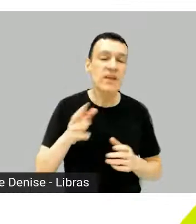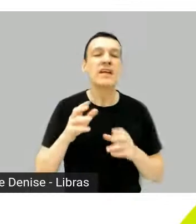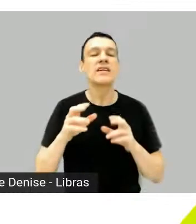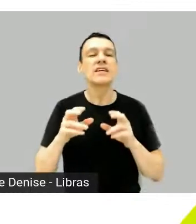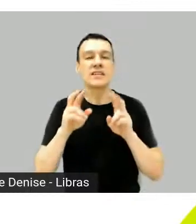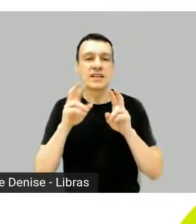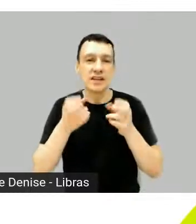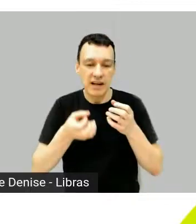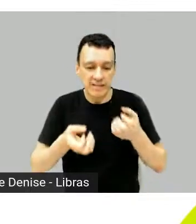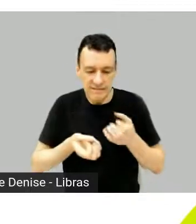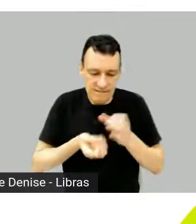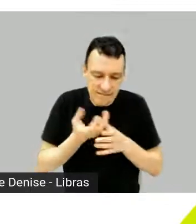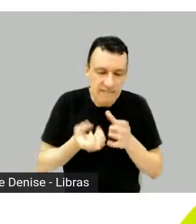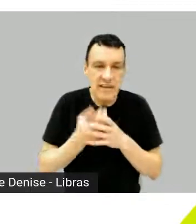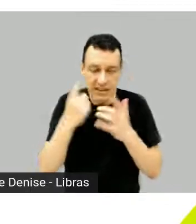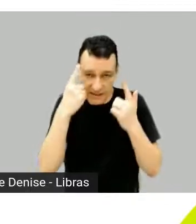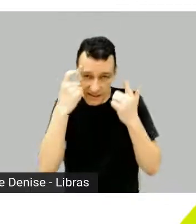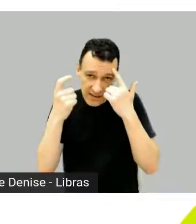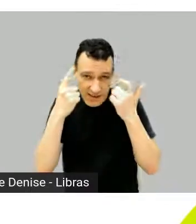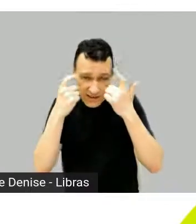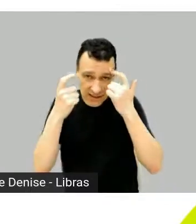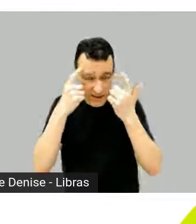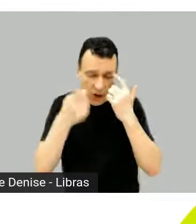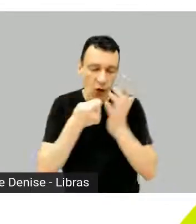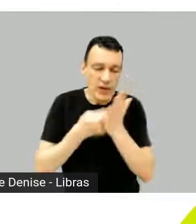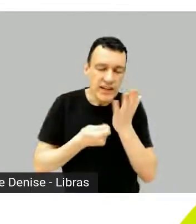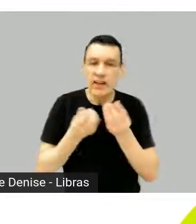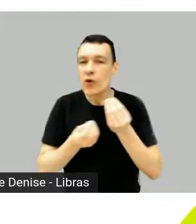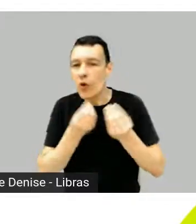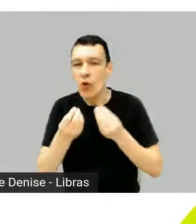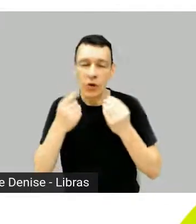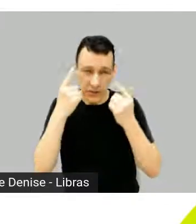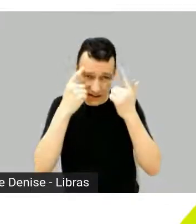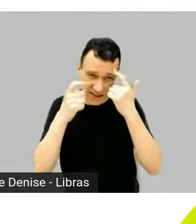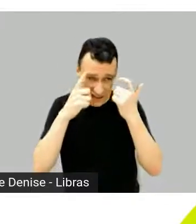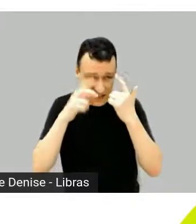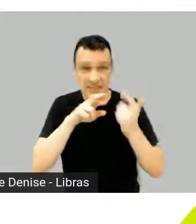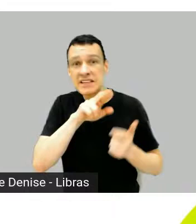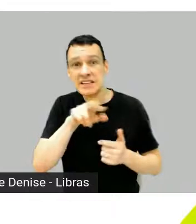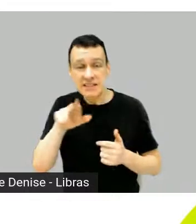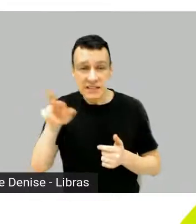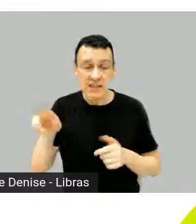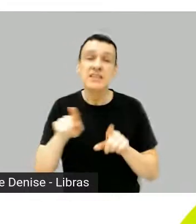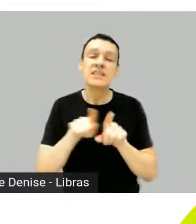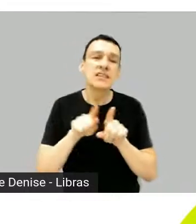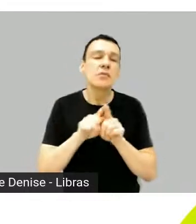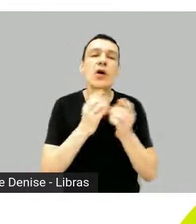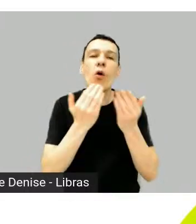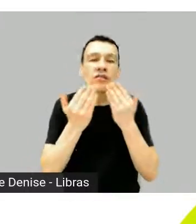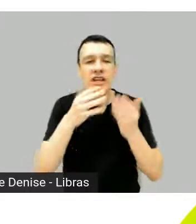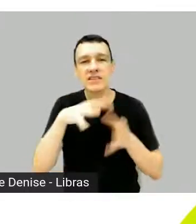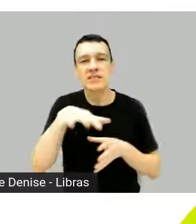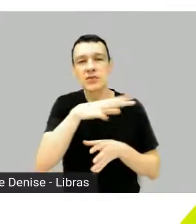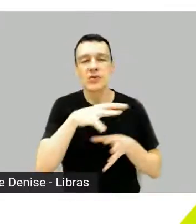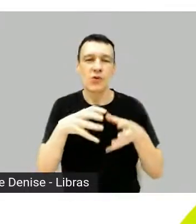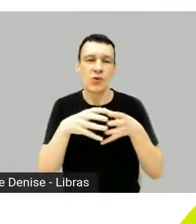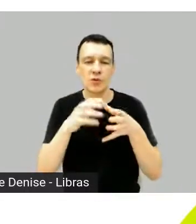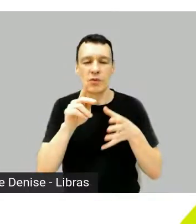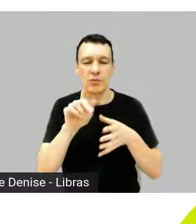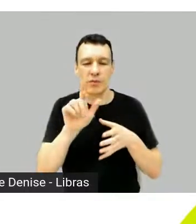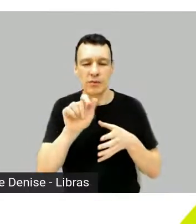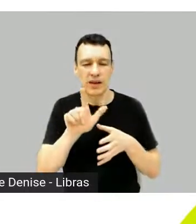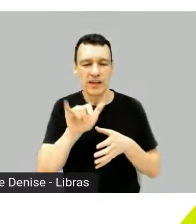estimulante entre roteiro e todos os departamentos de uma produção e no diálogo com os players, desde o pitch até o desenvolvimento. Ele